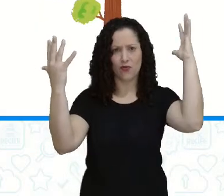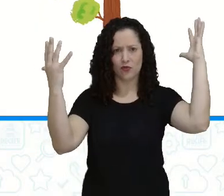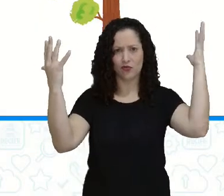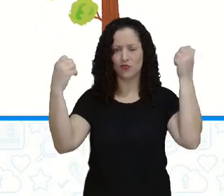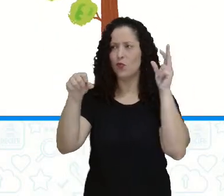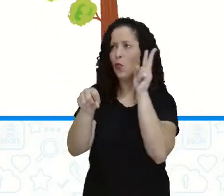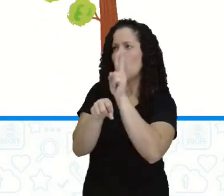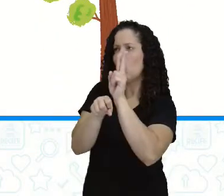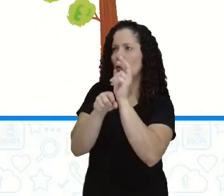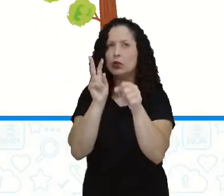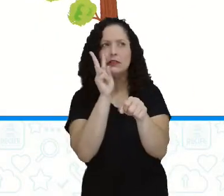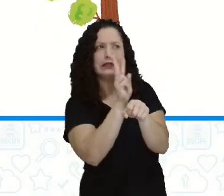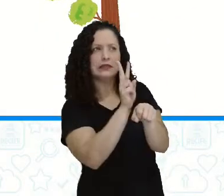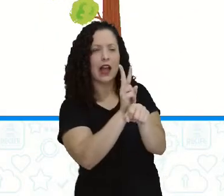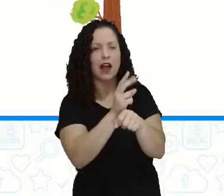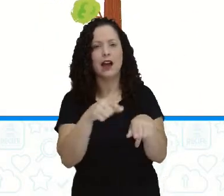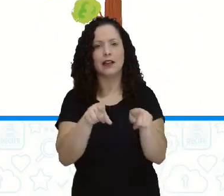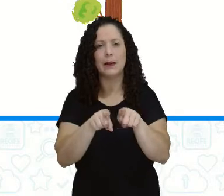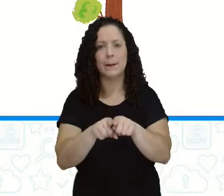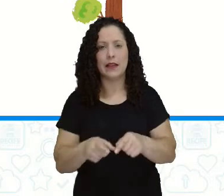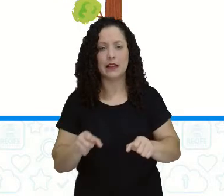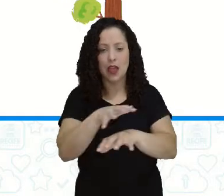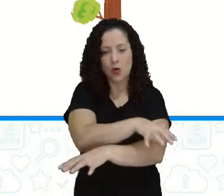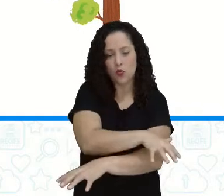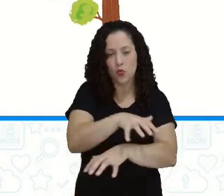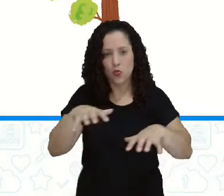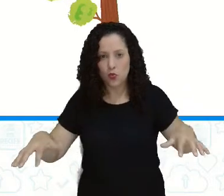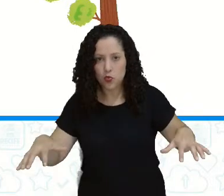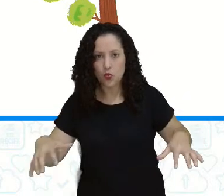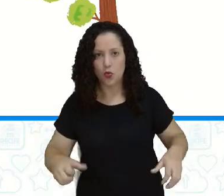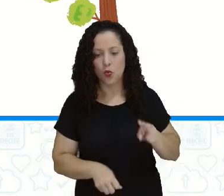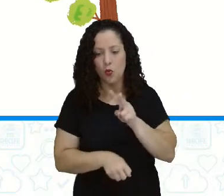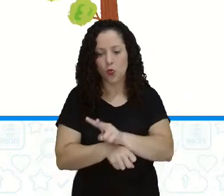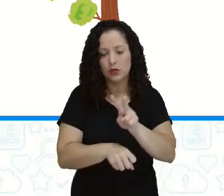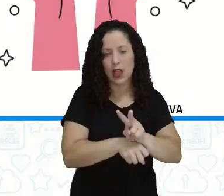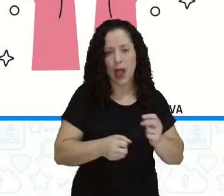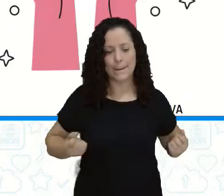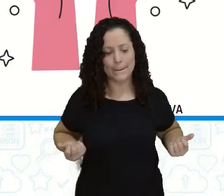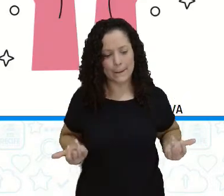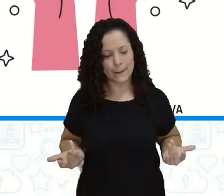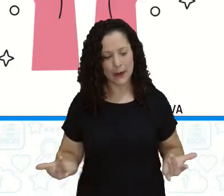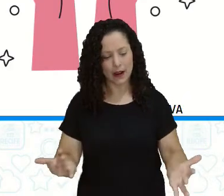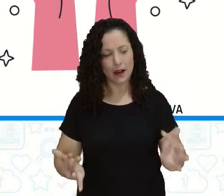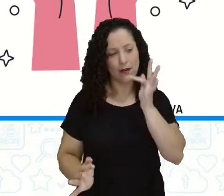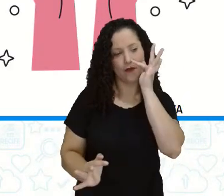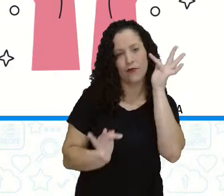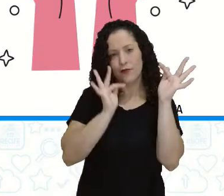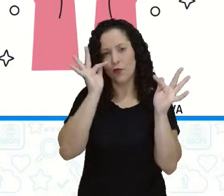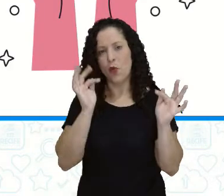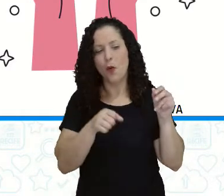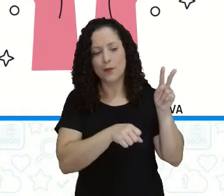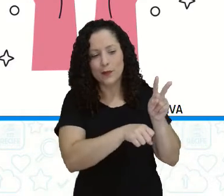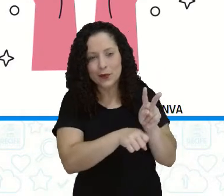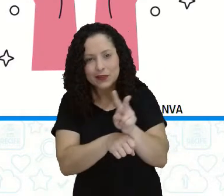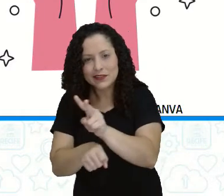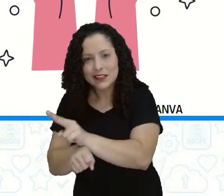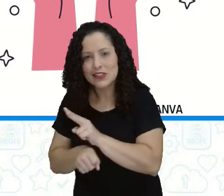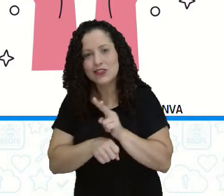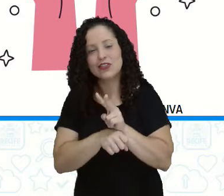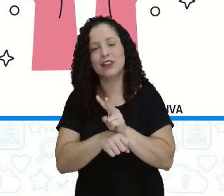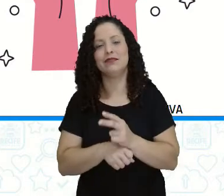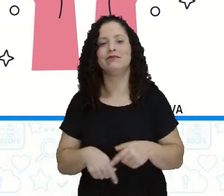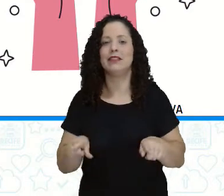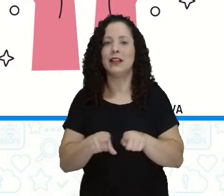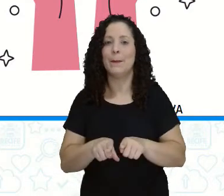ajudam a proteger a fauna e a flora de caçadores e pessoas mal intencionadas, tá? E elas são narrativas